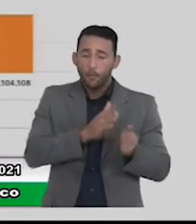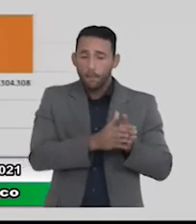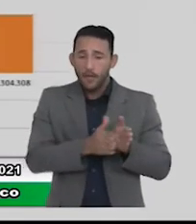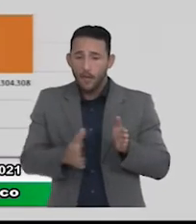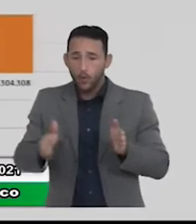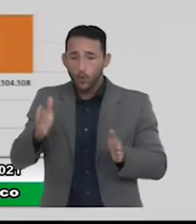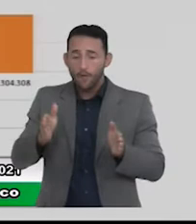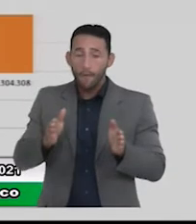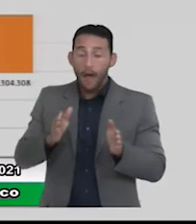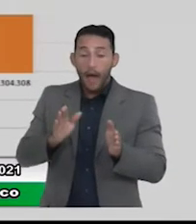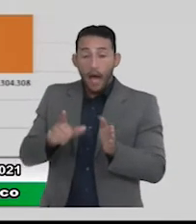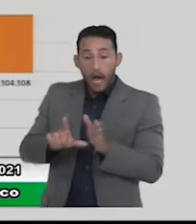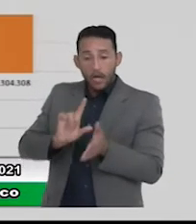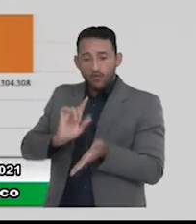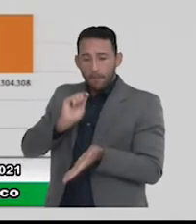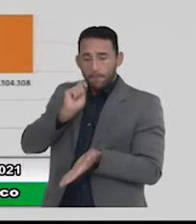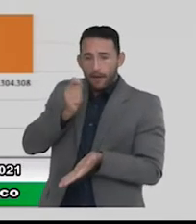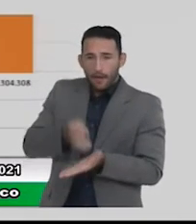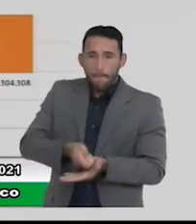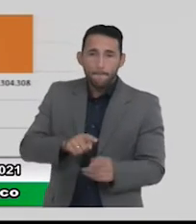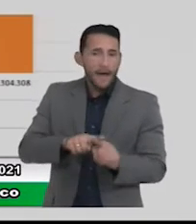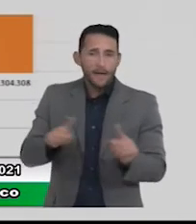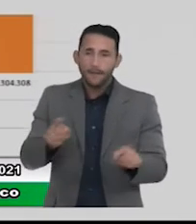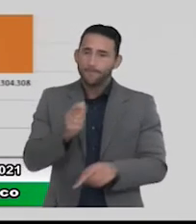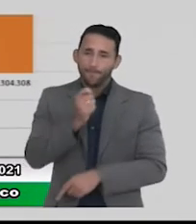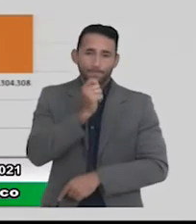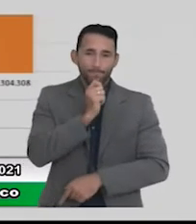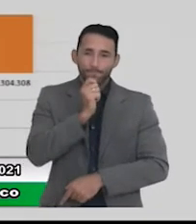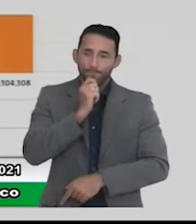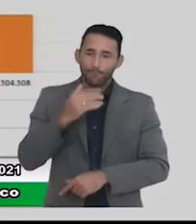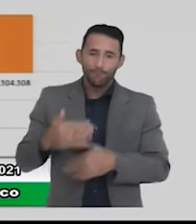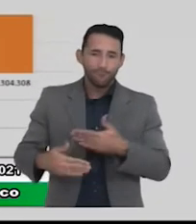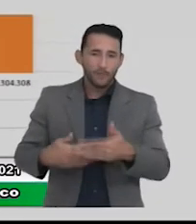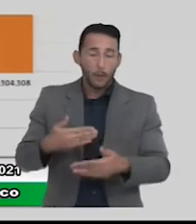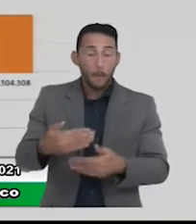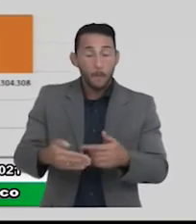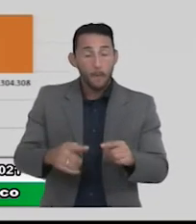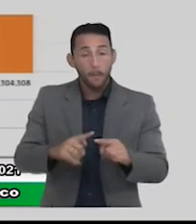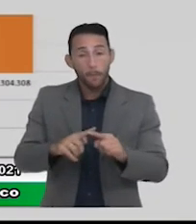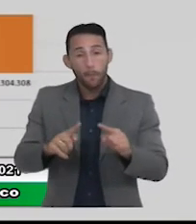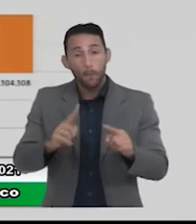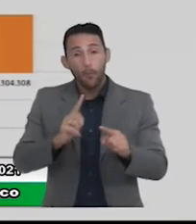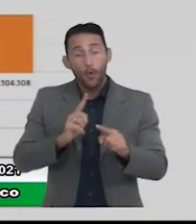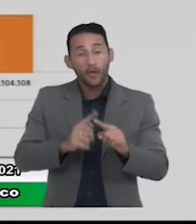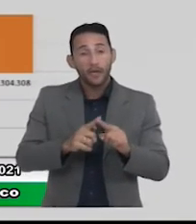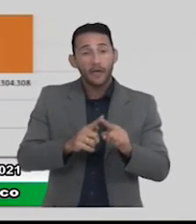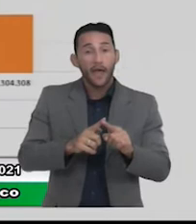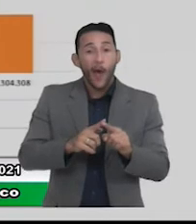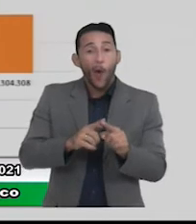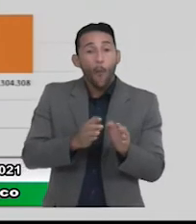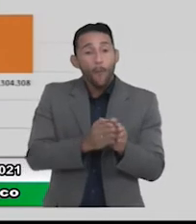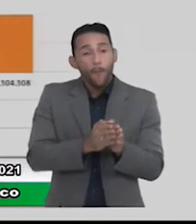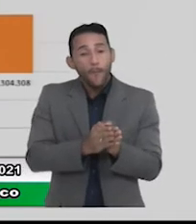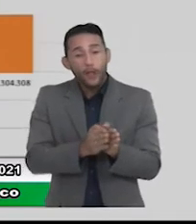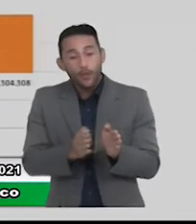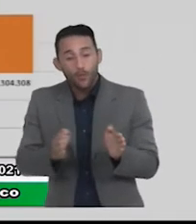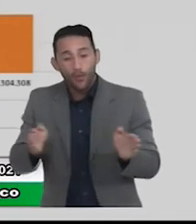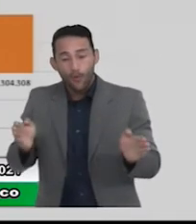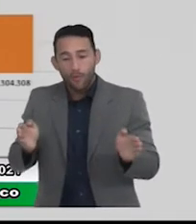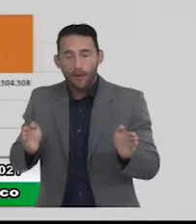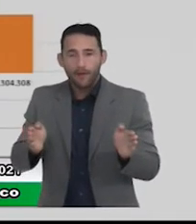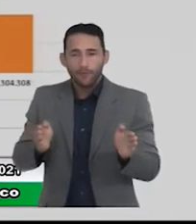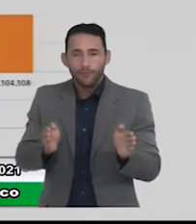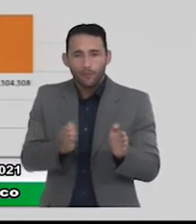começaria a pagar antes e o que não ocorreu. Então parte disso é um pouco pela prorrogação das dívidas de acordo com a lei 173